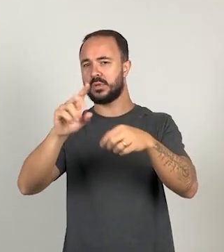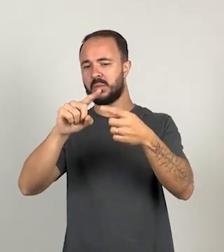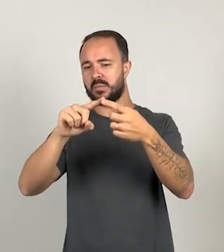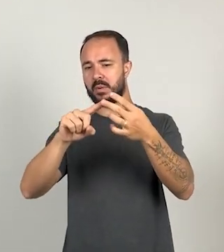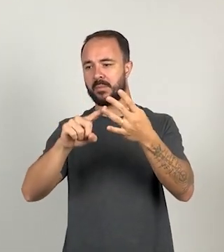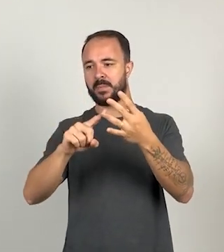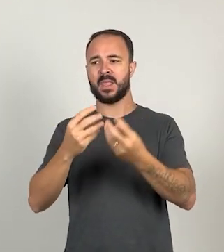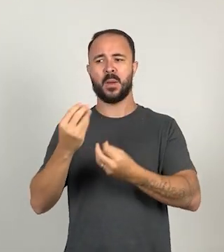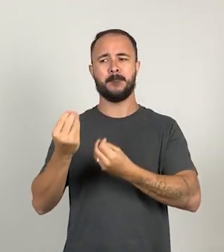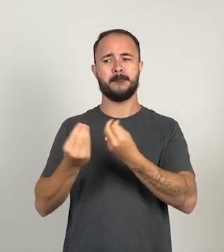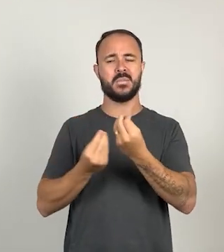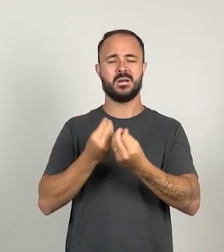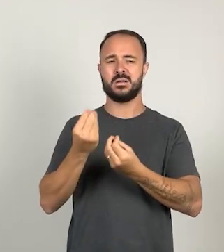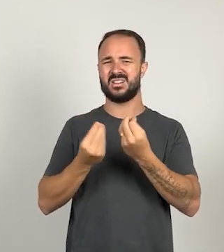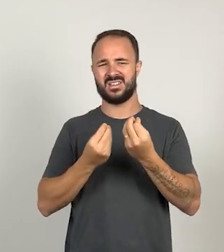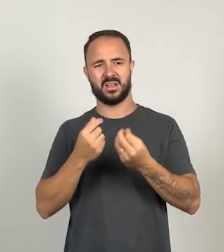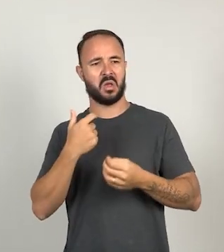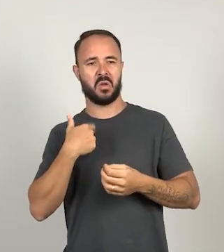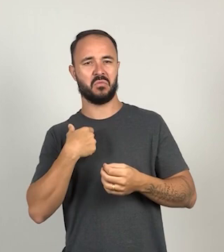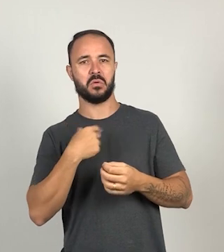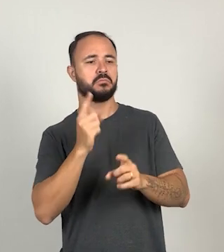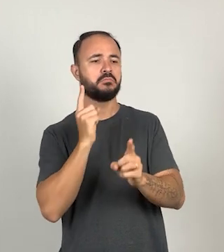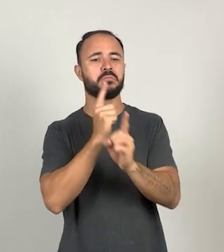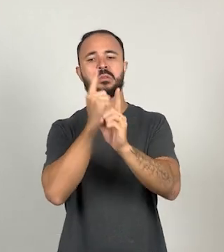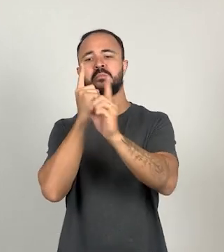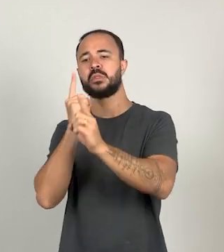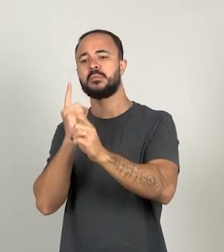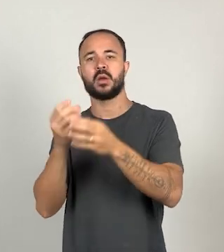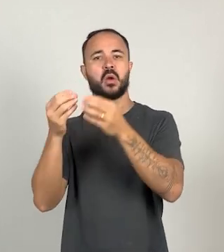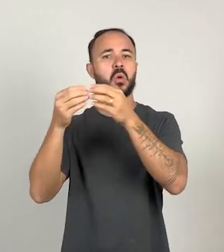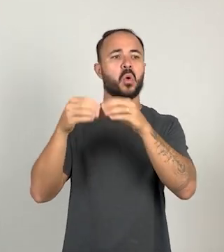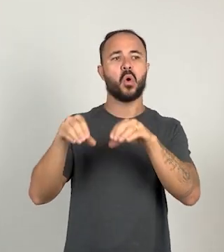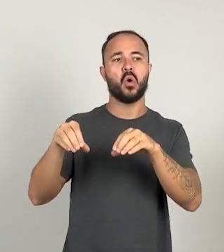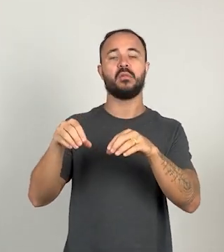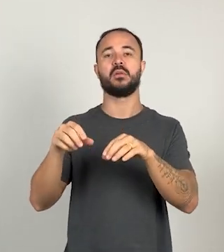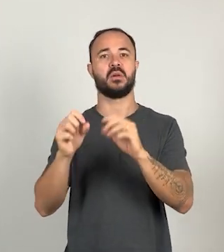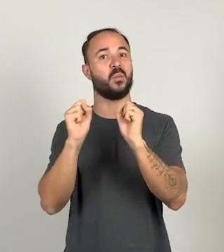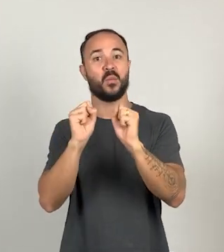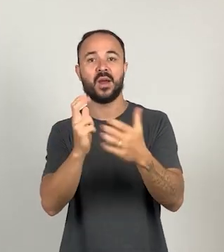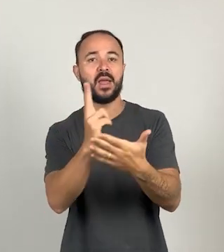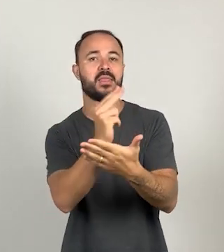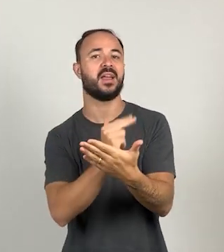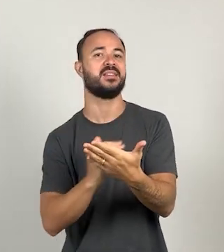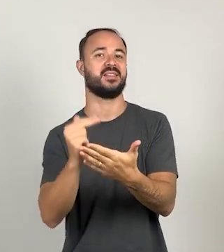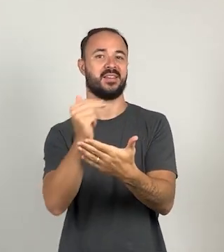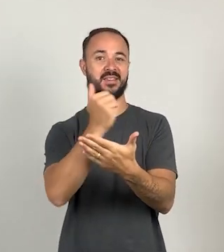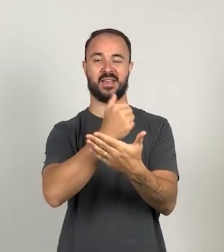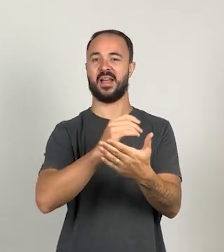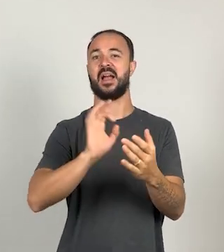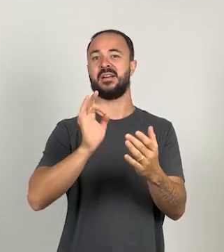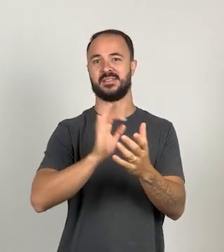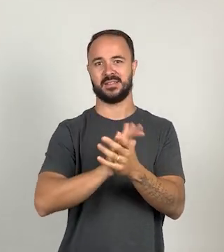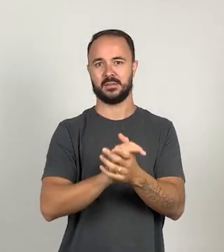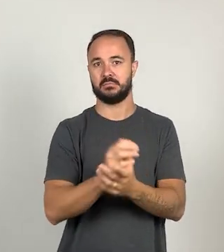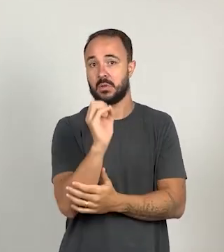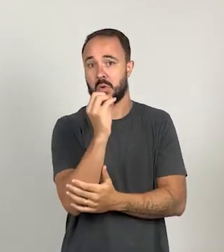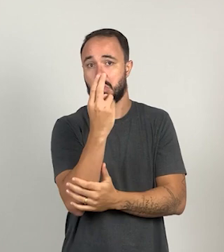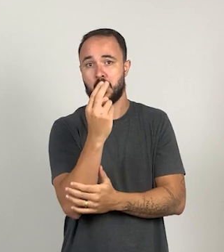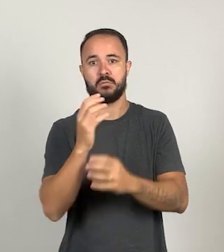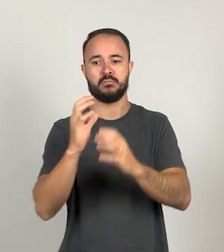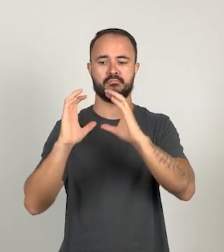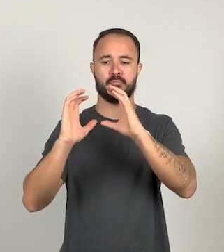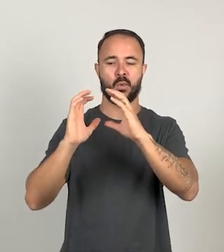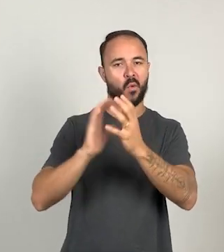é que eu vou conseguir ovinho igual a galinha? Você pode desenhar em um papel, você pode pegar bolinhas